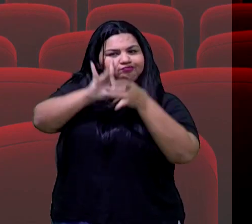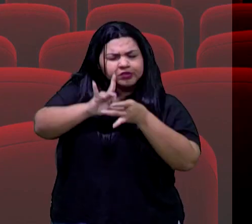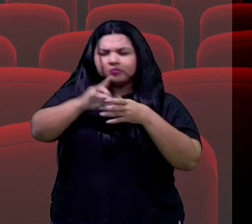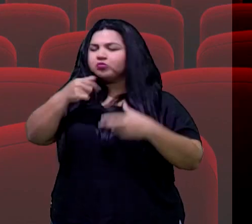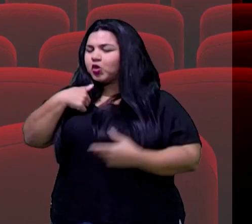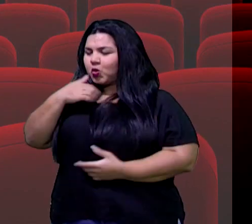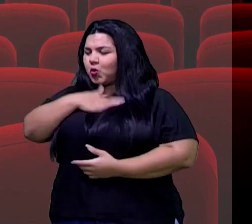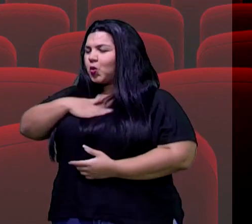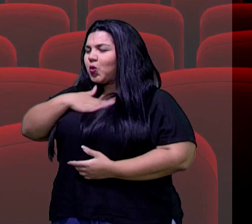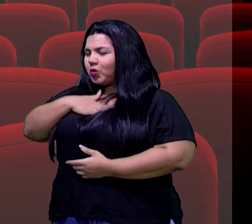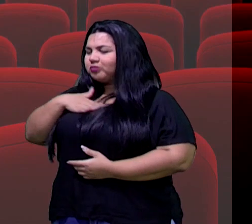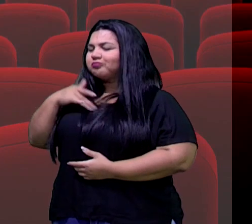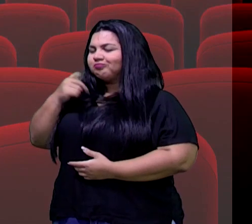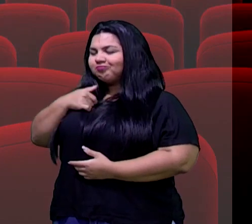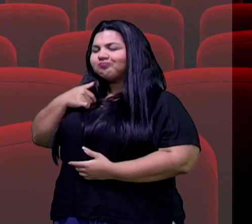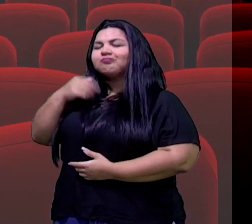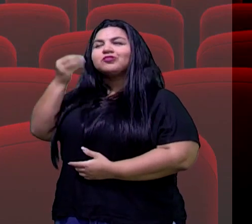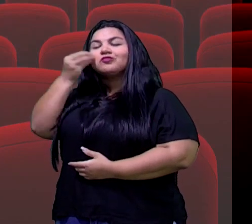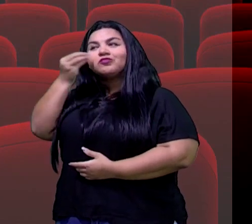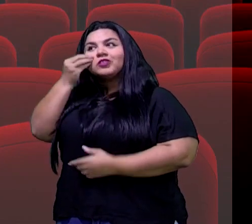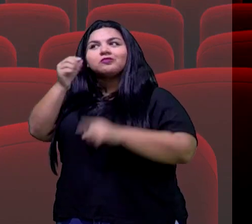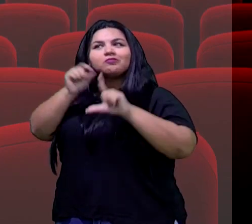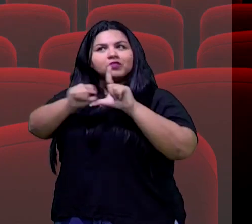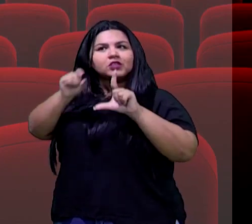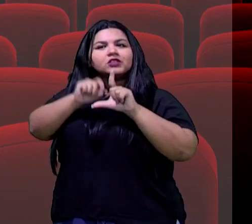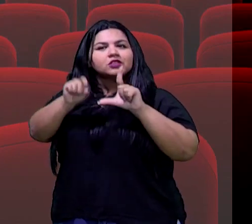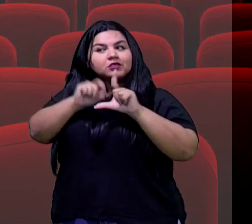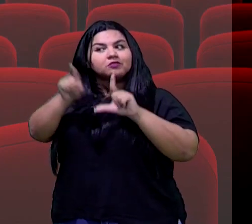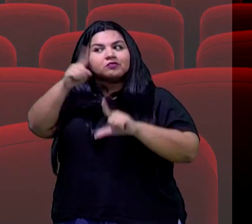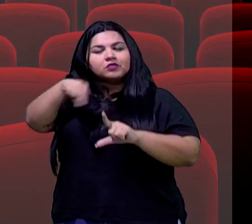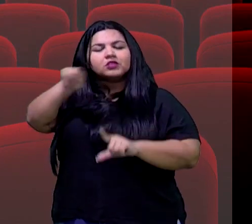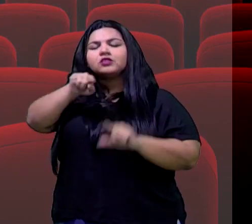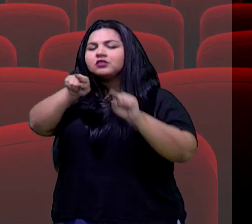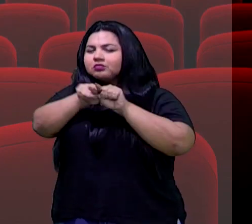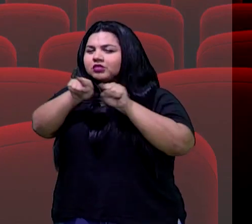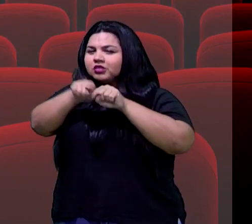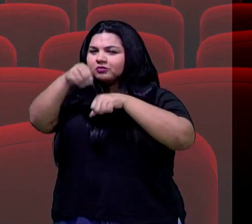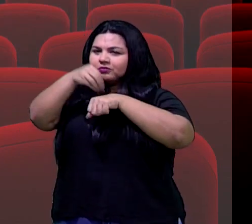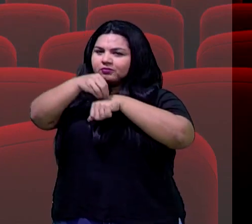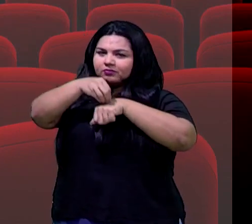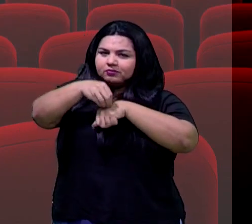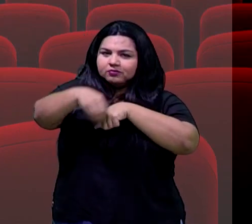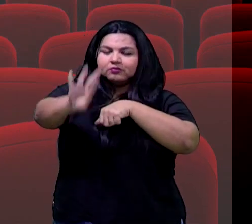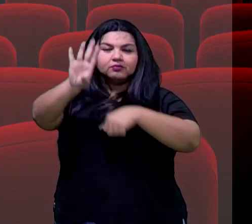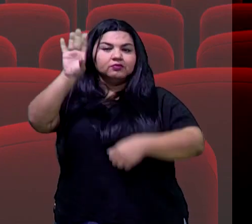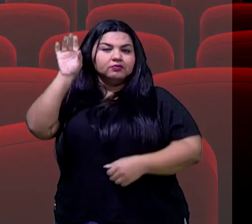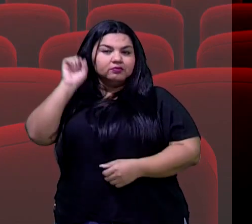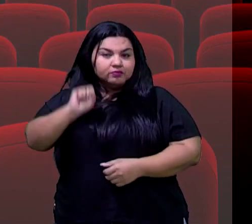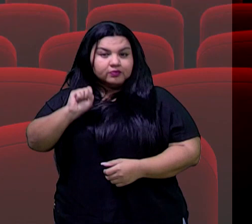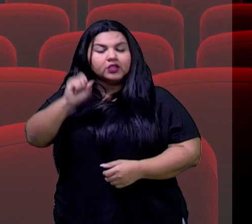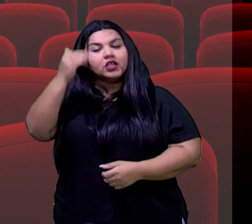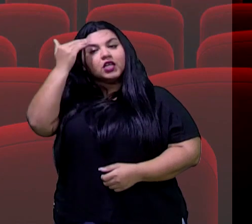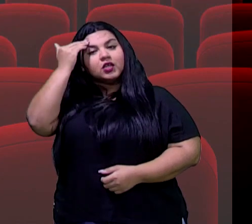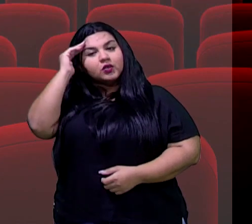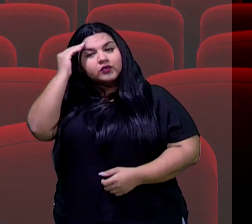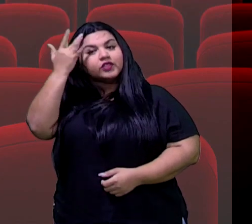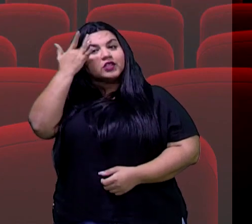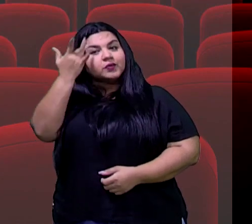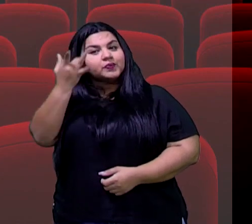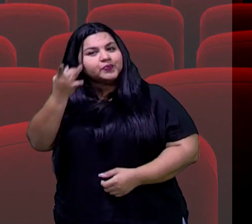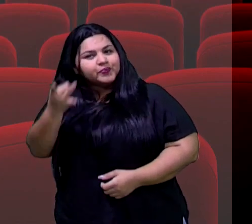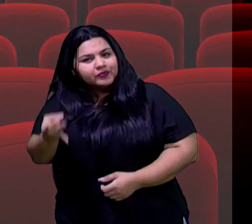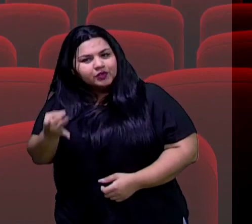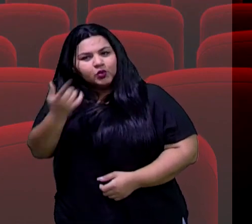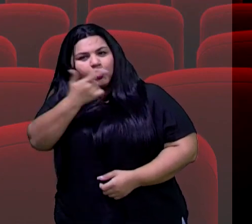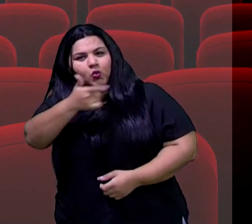recomendo que vocês também façam isso para a gente poder ter ali, não é? Um apuramento, pelo menos na escuta, não Na compreensão de um outro